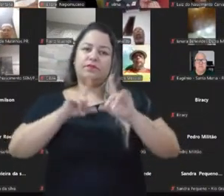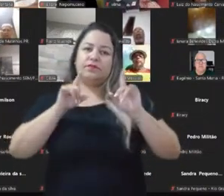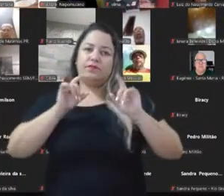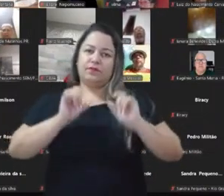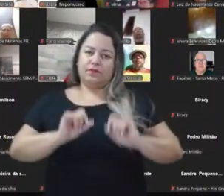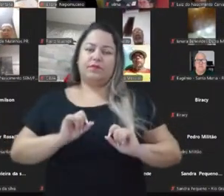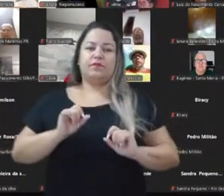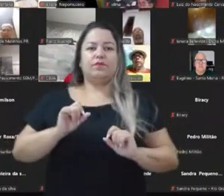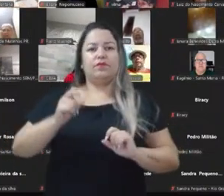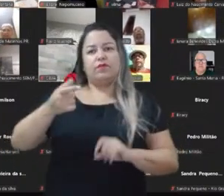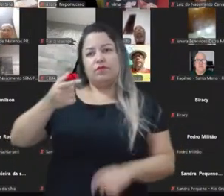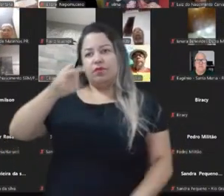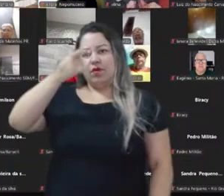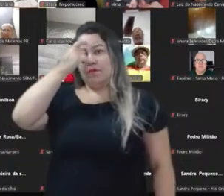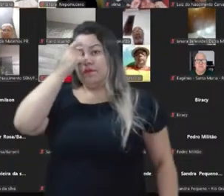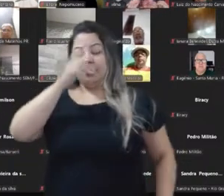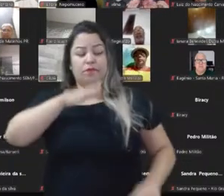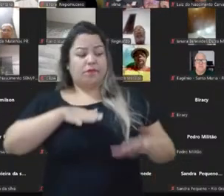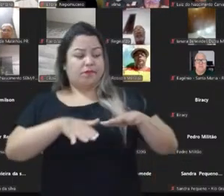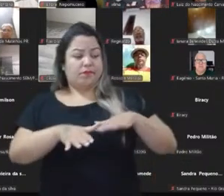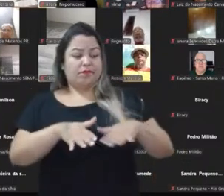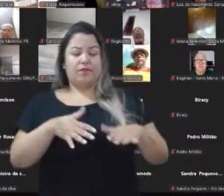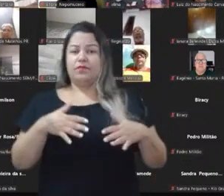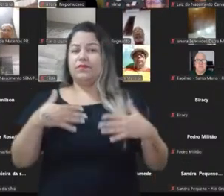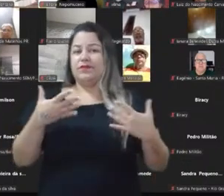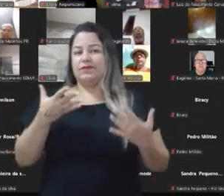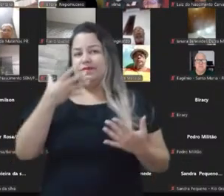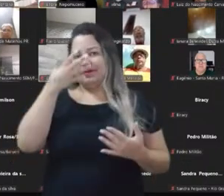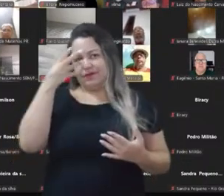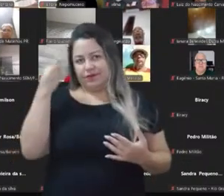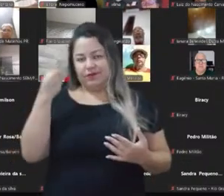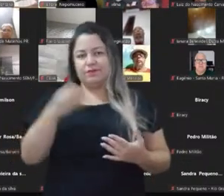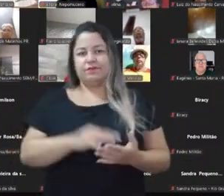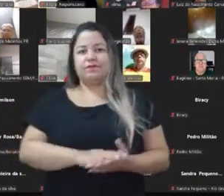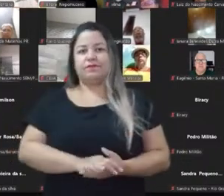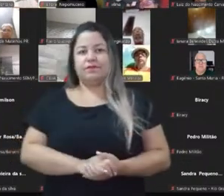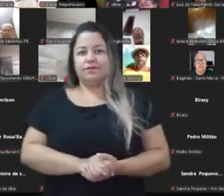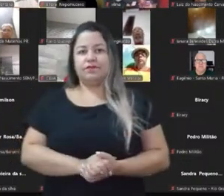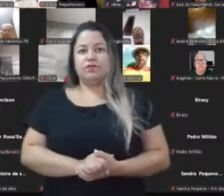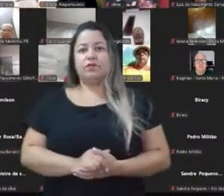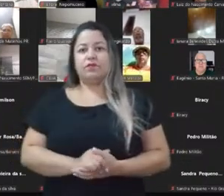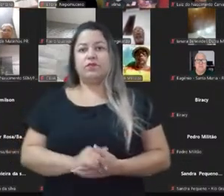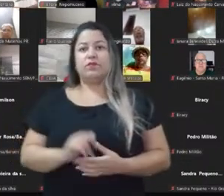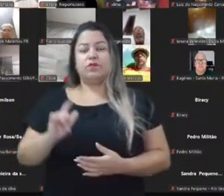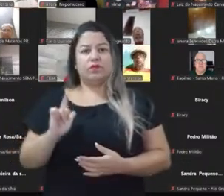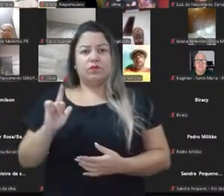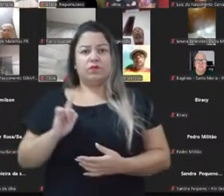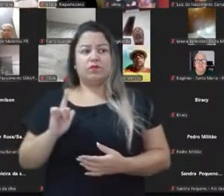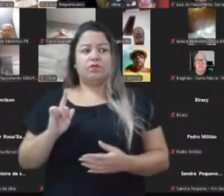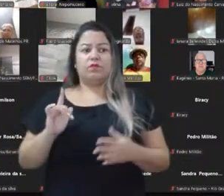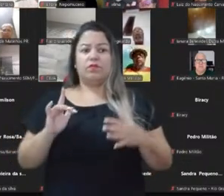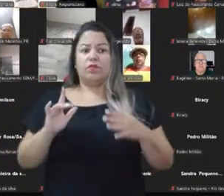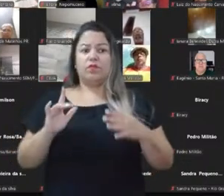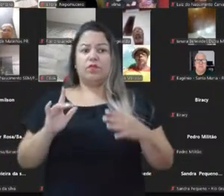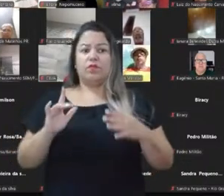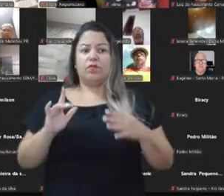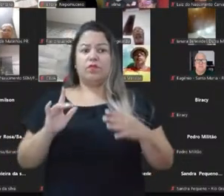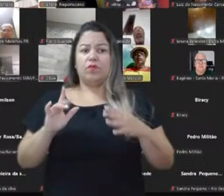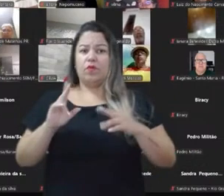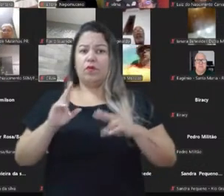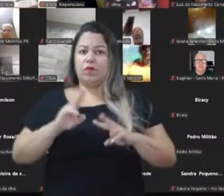conscientizar, visa mobilizar. E, às vezes, a gente esquece isso. Quando tem virais, por exemplo, eu vejo muita gente